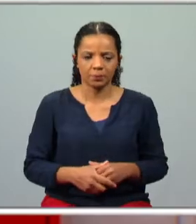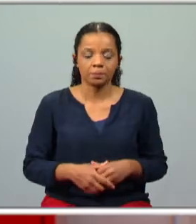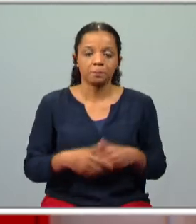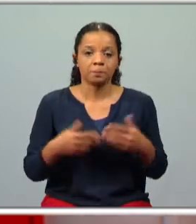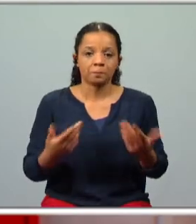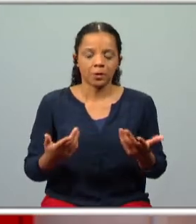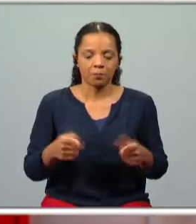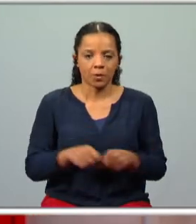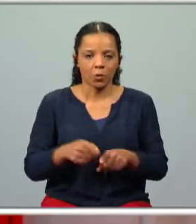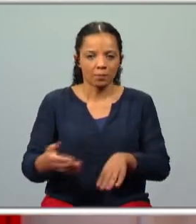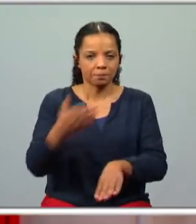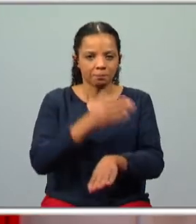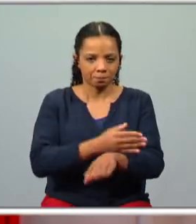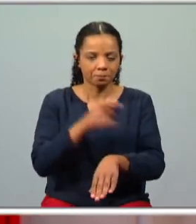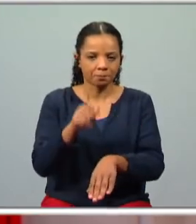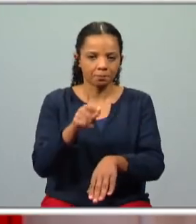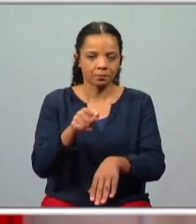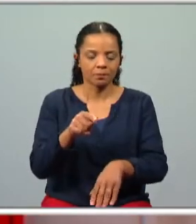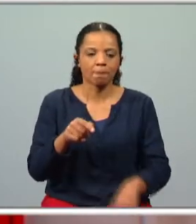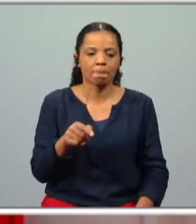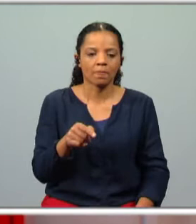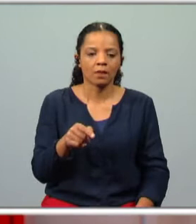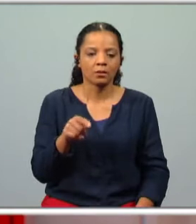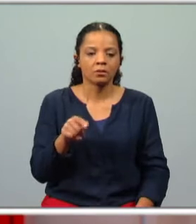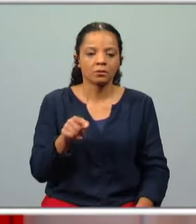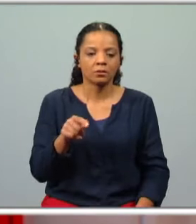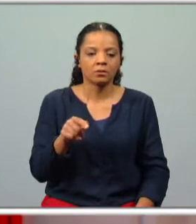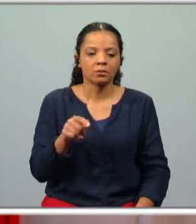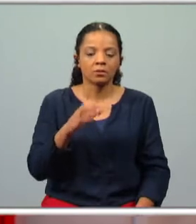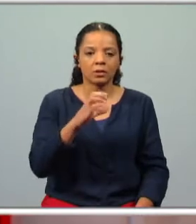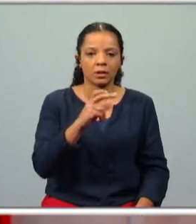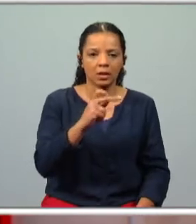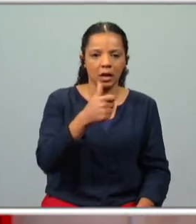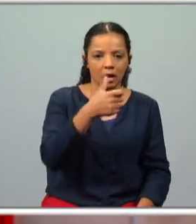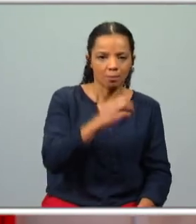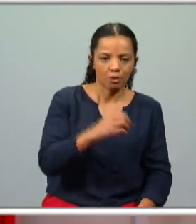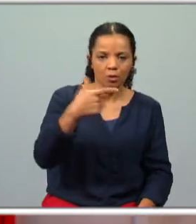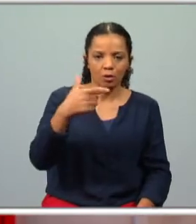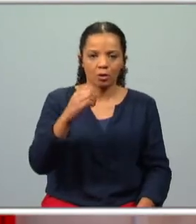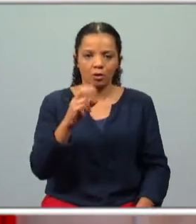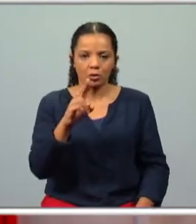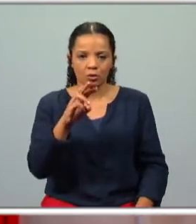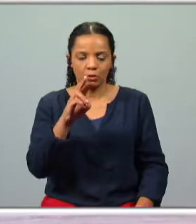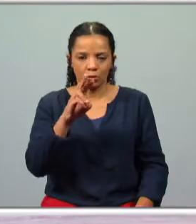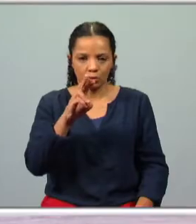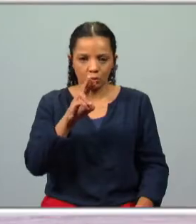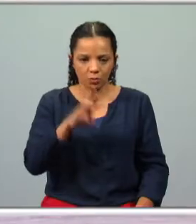Portanto, ele antecipa que será, então, ali o tal cabo das tormentas, o cabo tormentório.